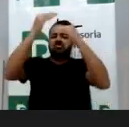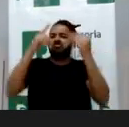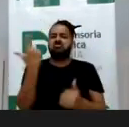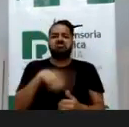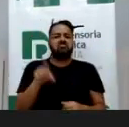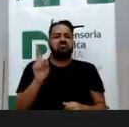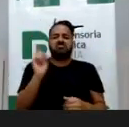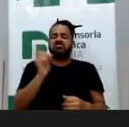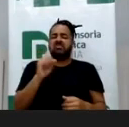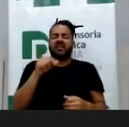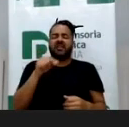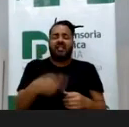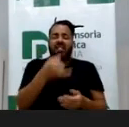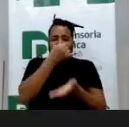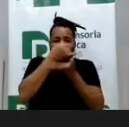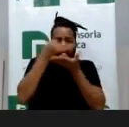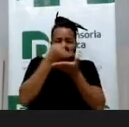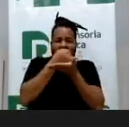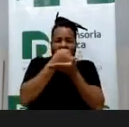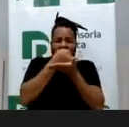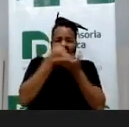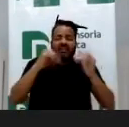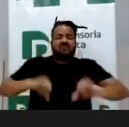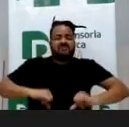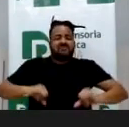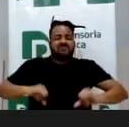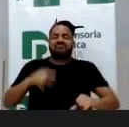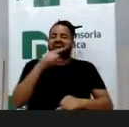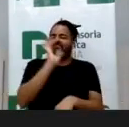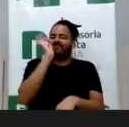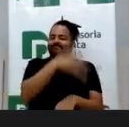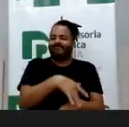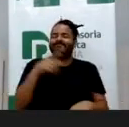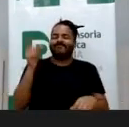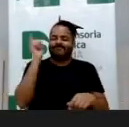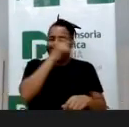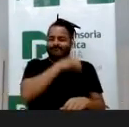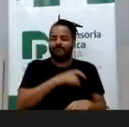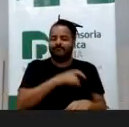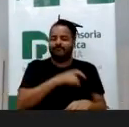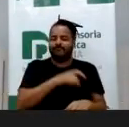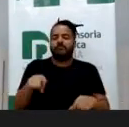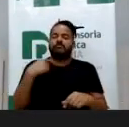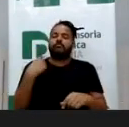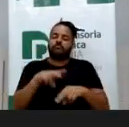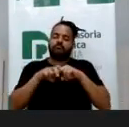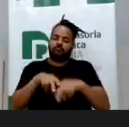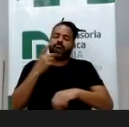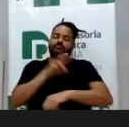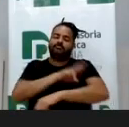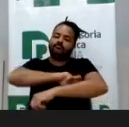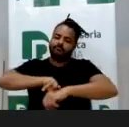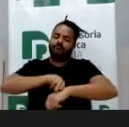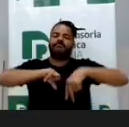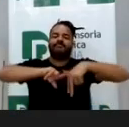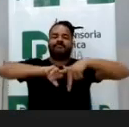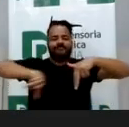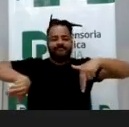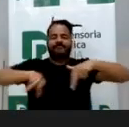também a necessidade de se quebrar o preconceito de classe e de gênero quando a gente discute de raça, quando a gente discute charity, tá?